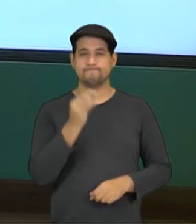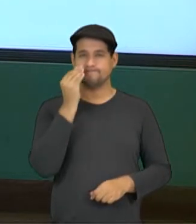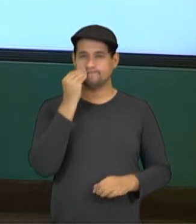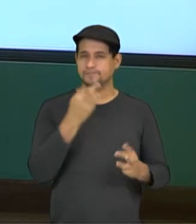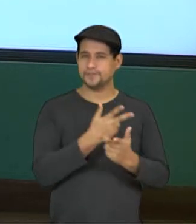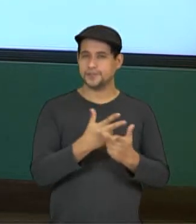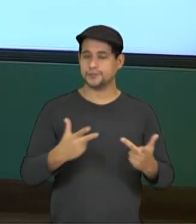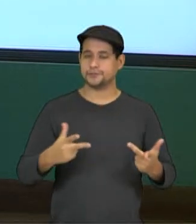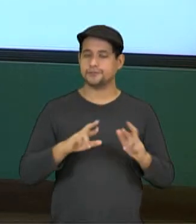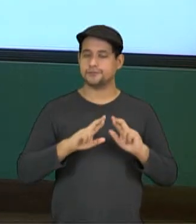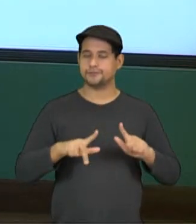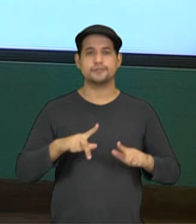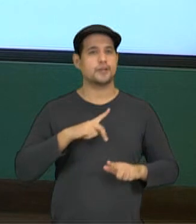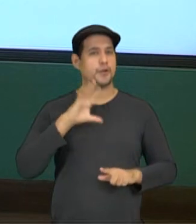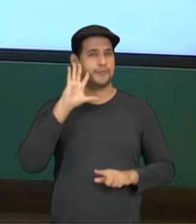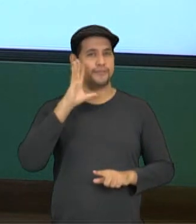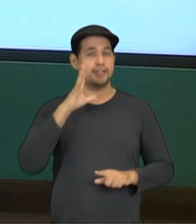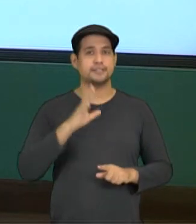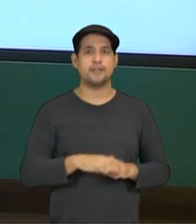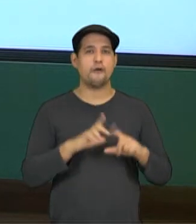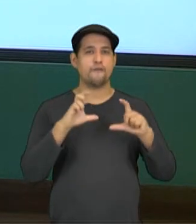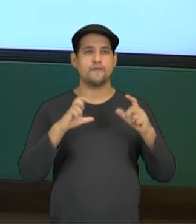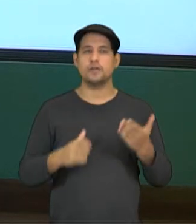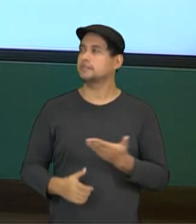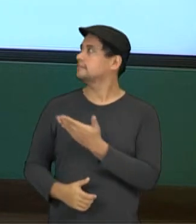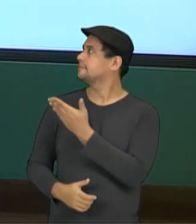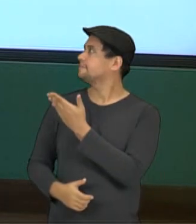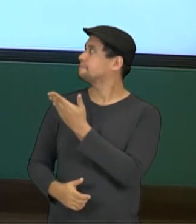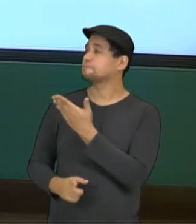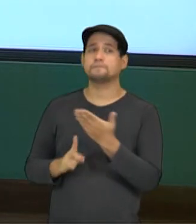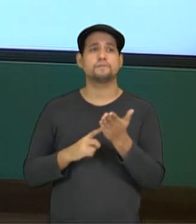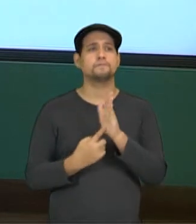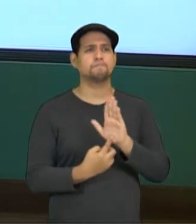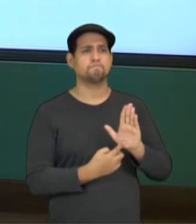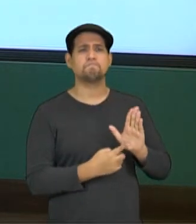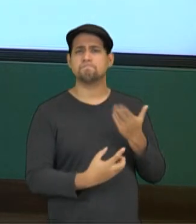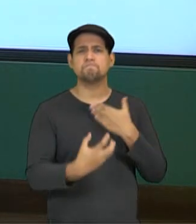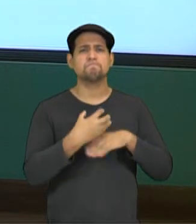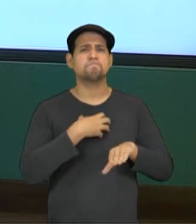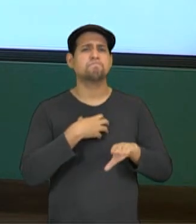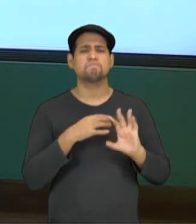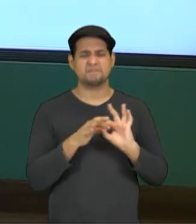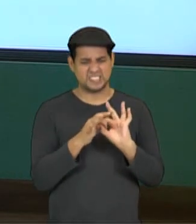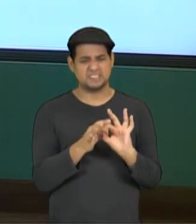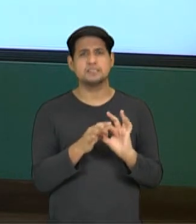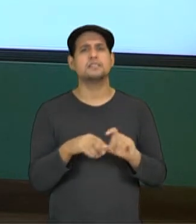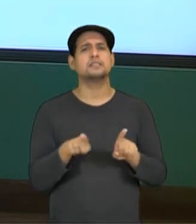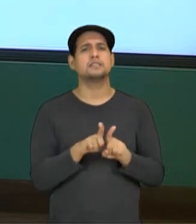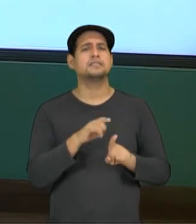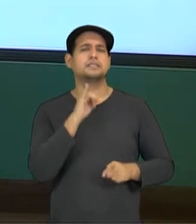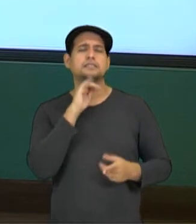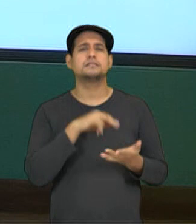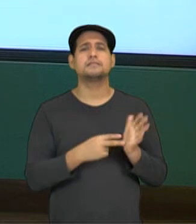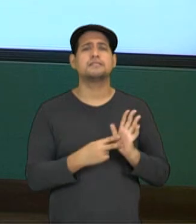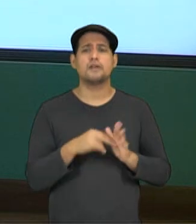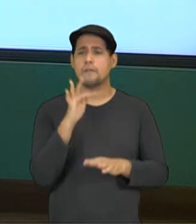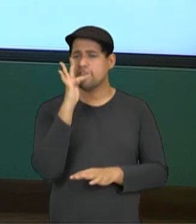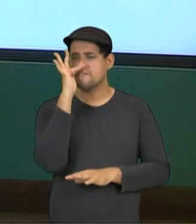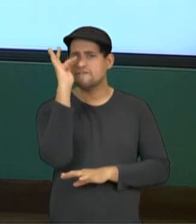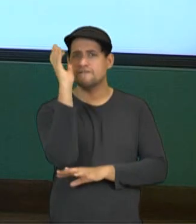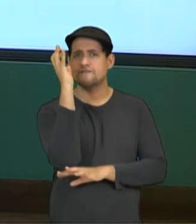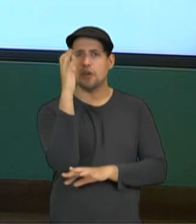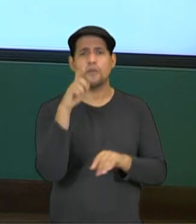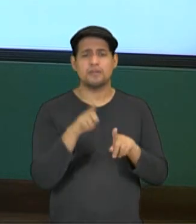situações adversas. Essa foto, por exemplo, é uma foto que define resiliência. Uma planta em um terreno